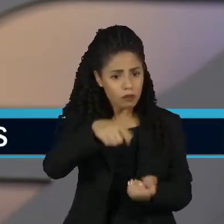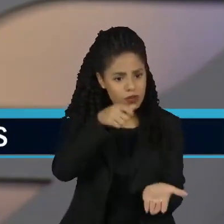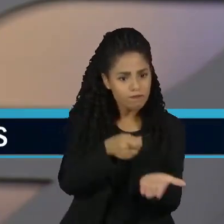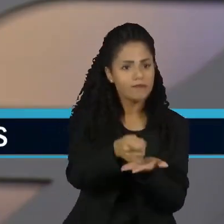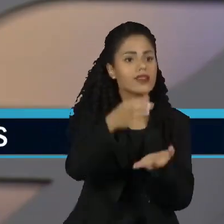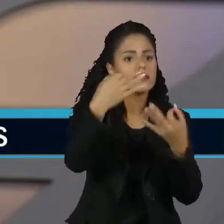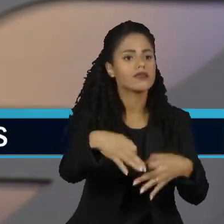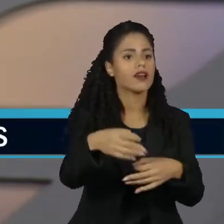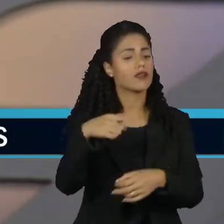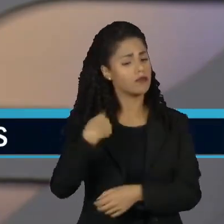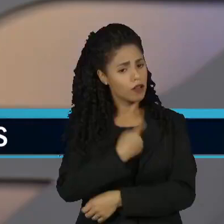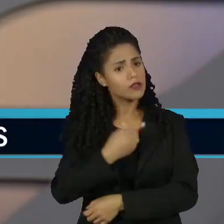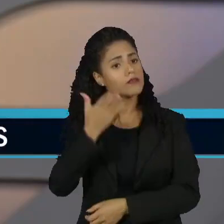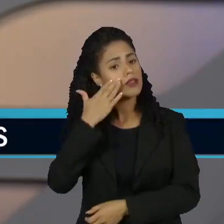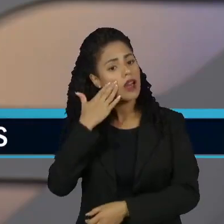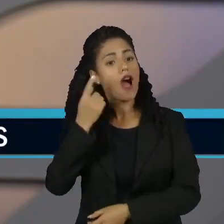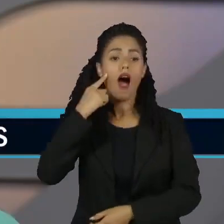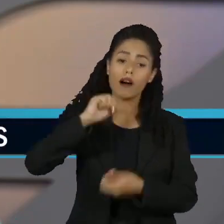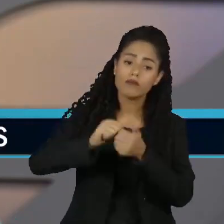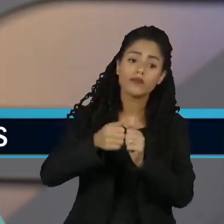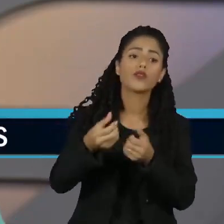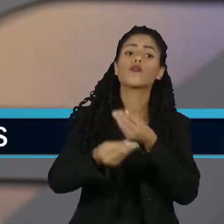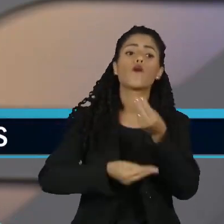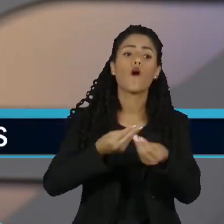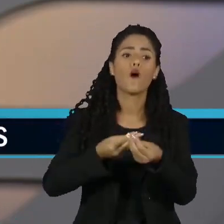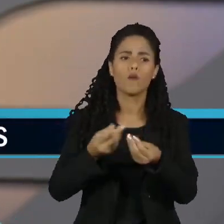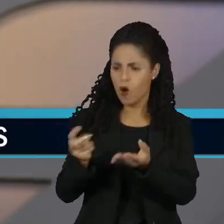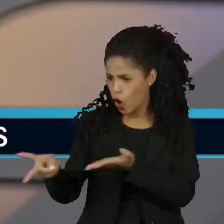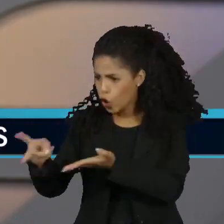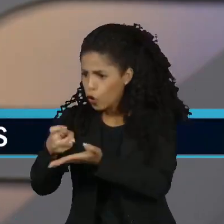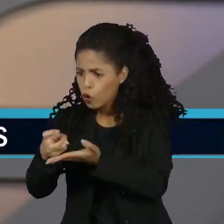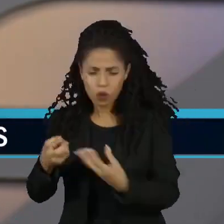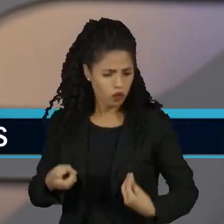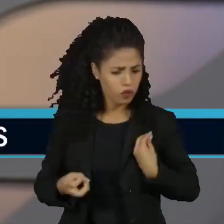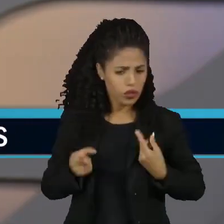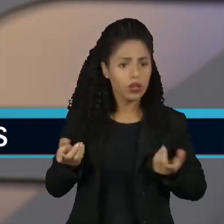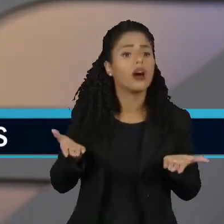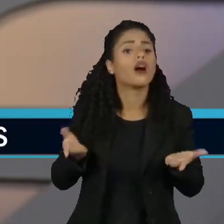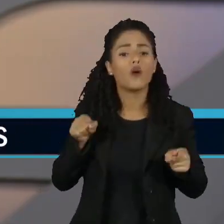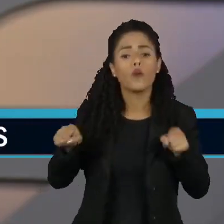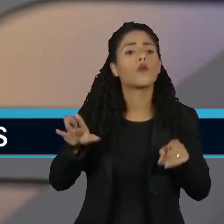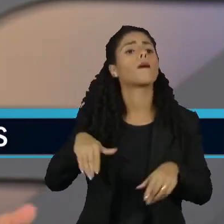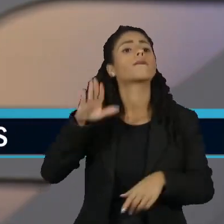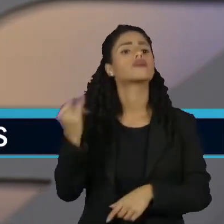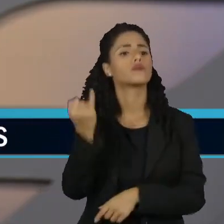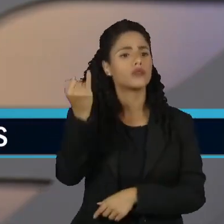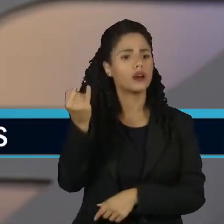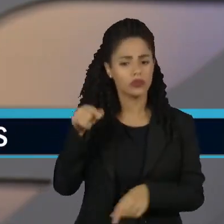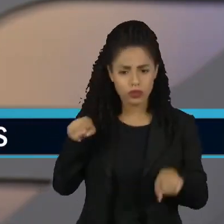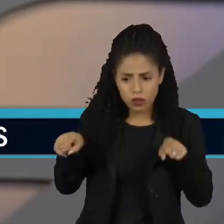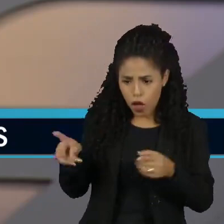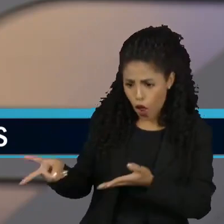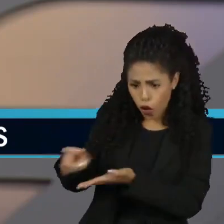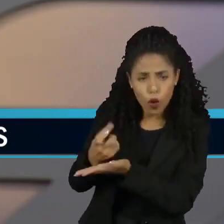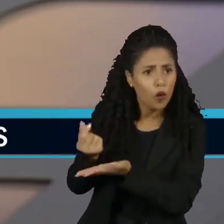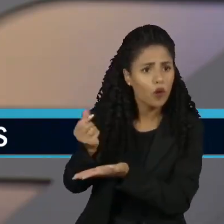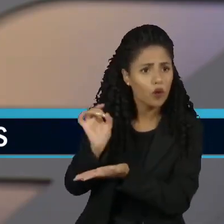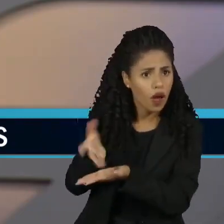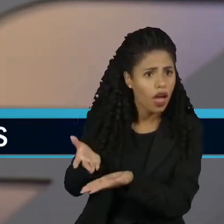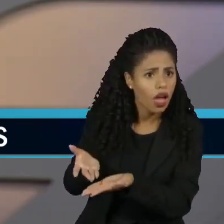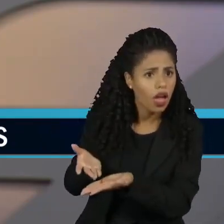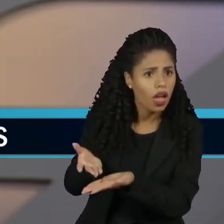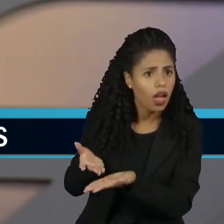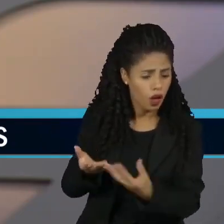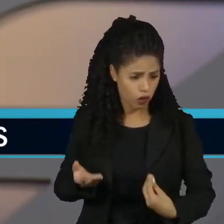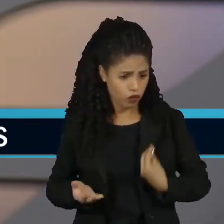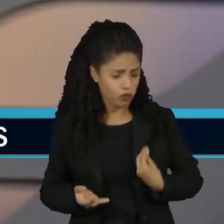então está na hora da gente rever alguns conceitos. É lucro ou é a vida? E esses valores, esses princípios estão dados. Para mim, essa é